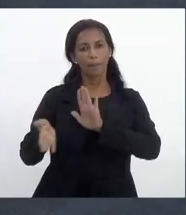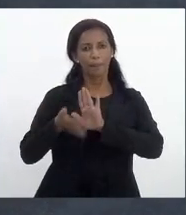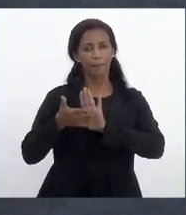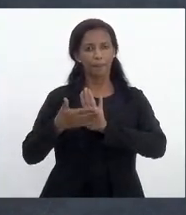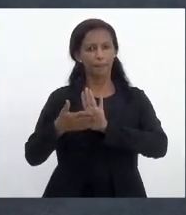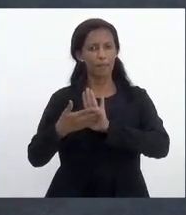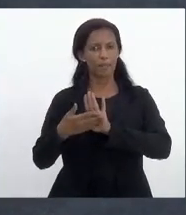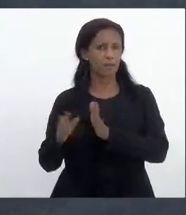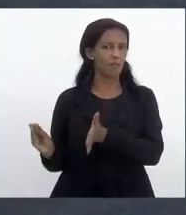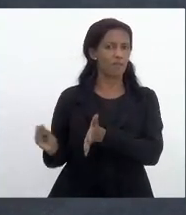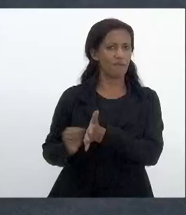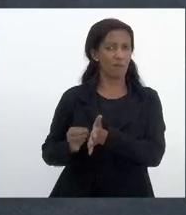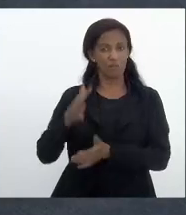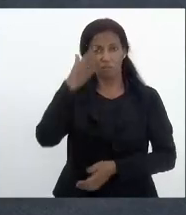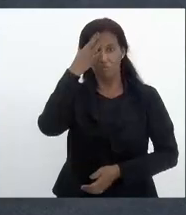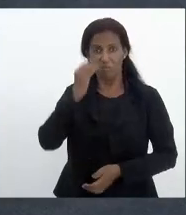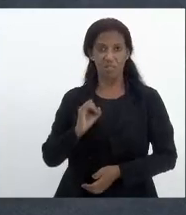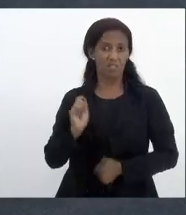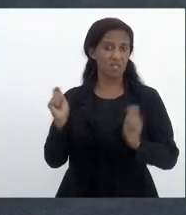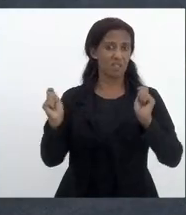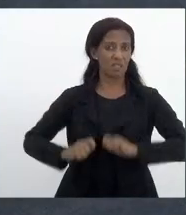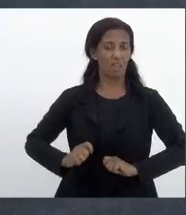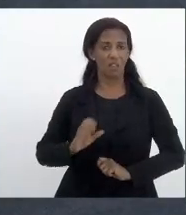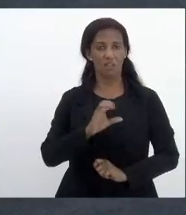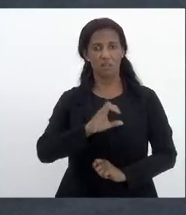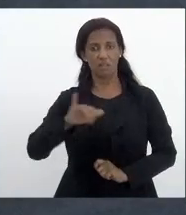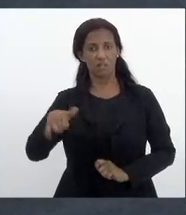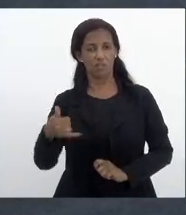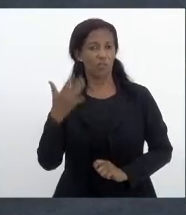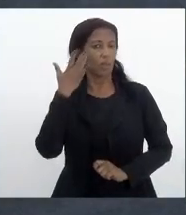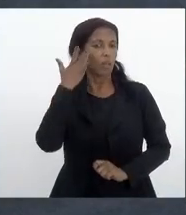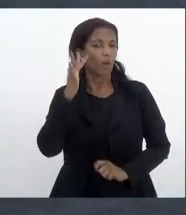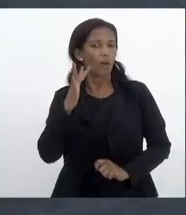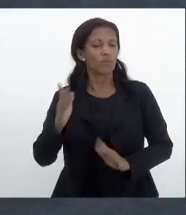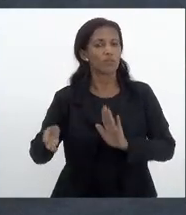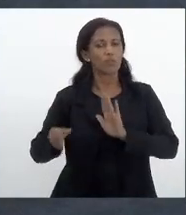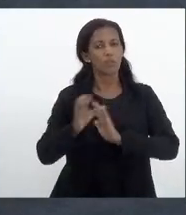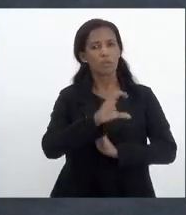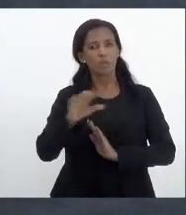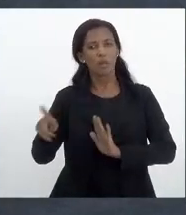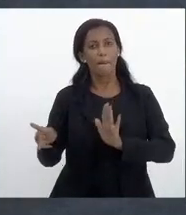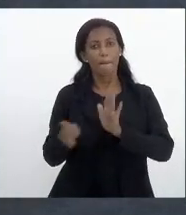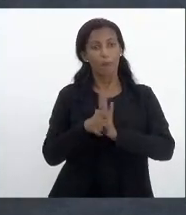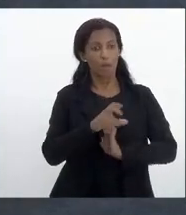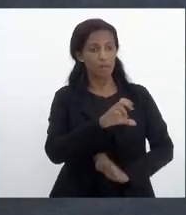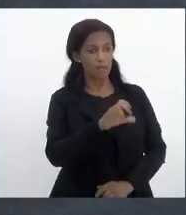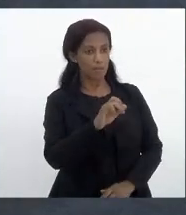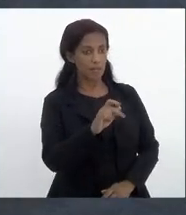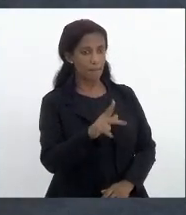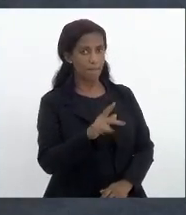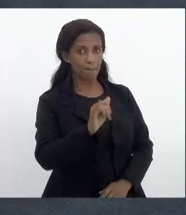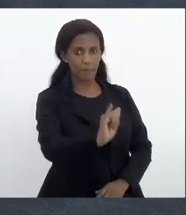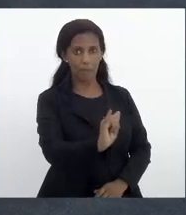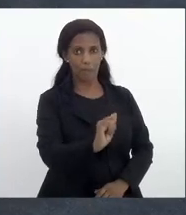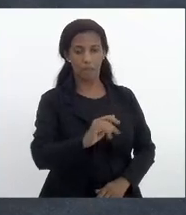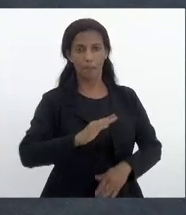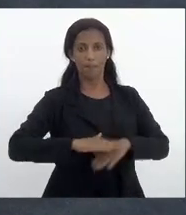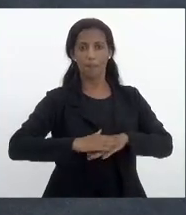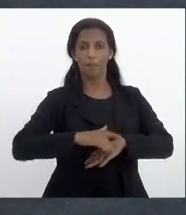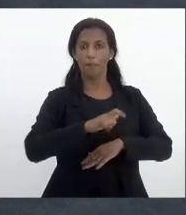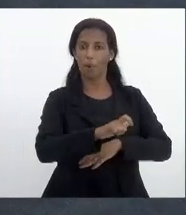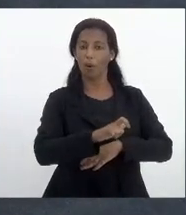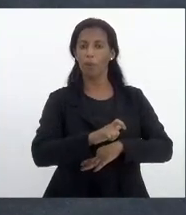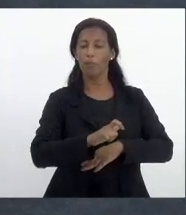aliás eu nem sei se a CCJ emite parecer eu acho que quem tem que emitir parecer tem que ser a própria CPI dos